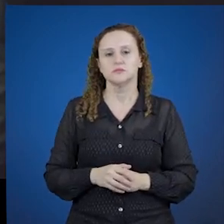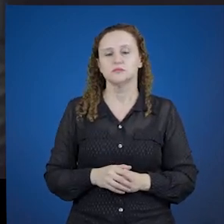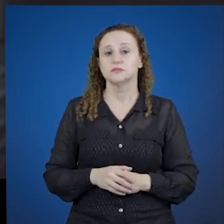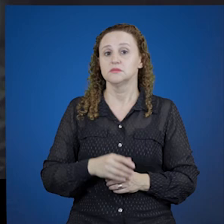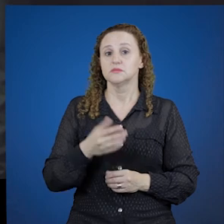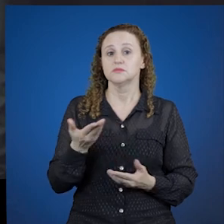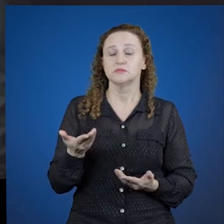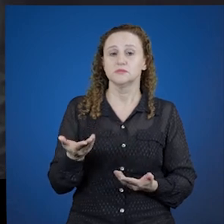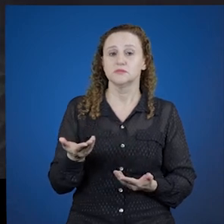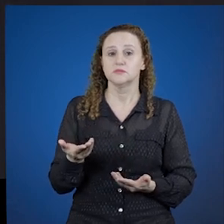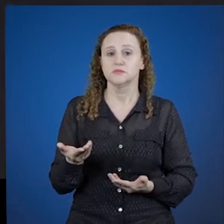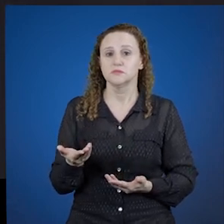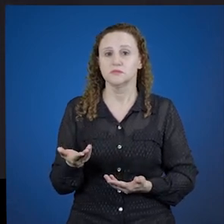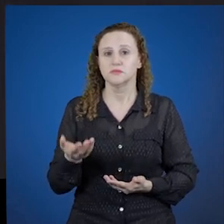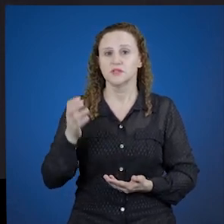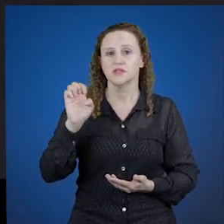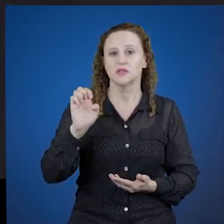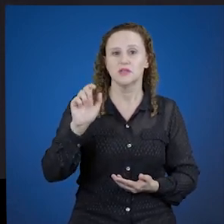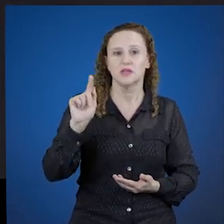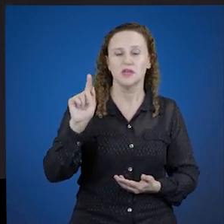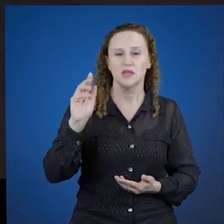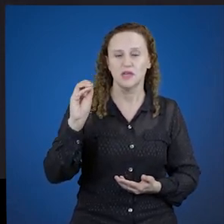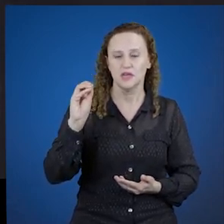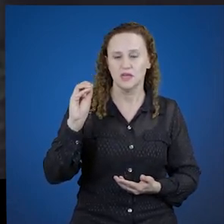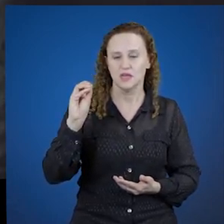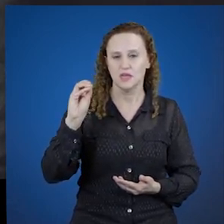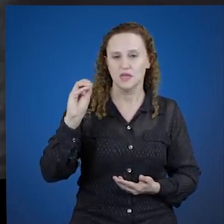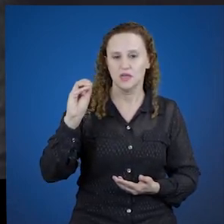Então, assim ficaria, ego,